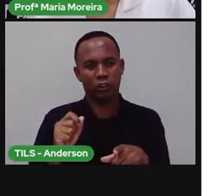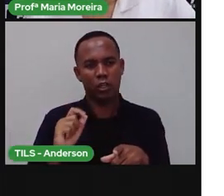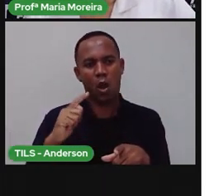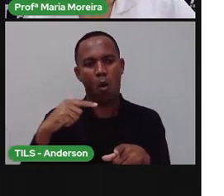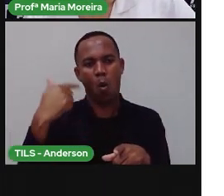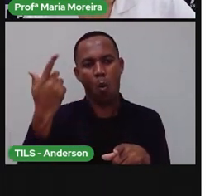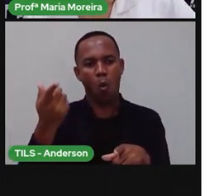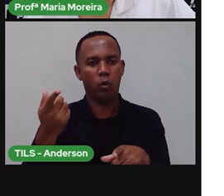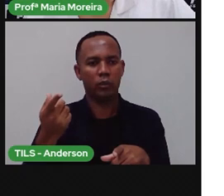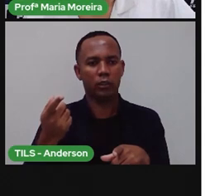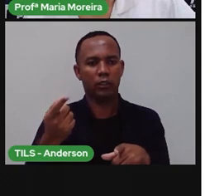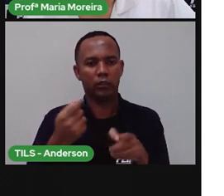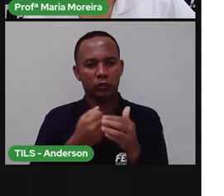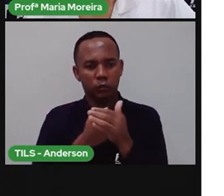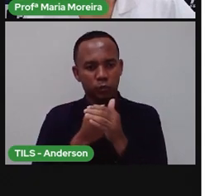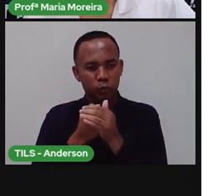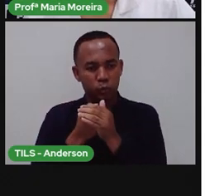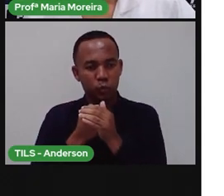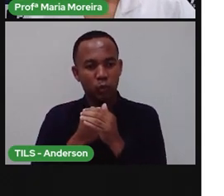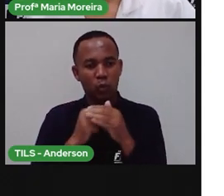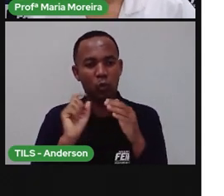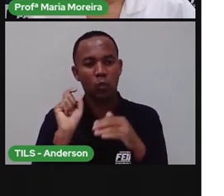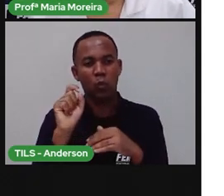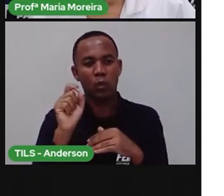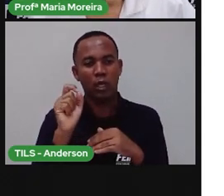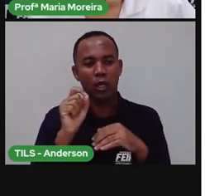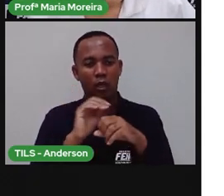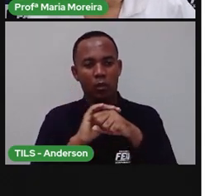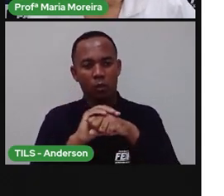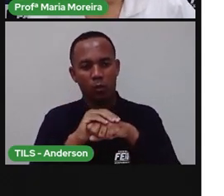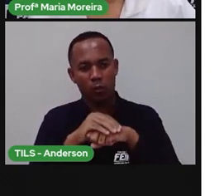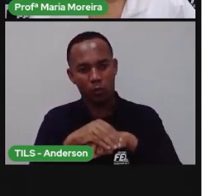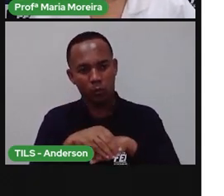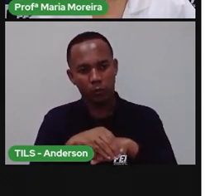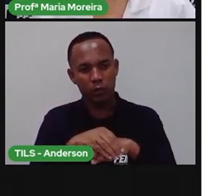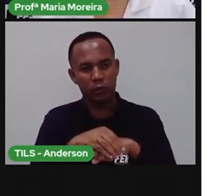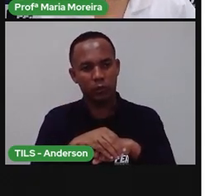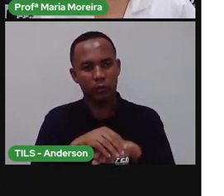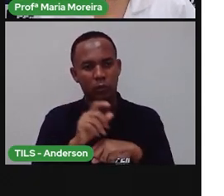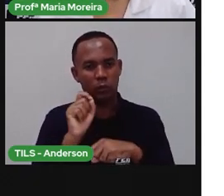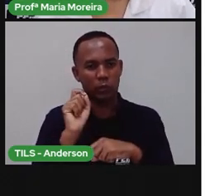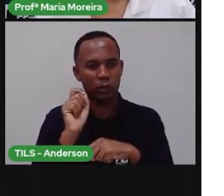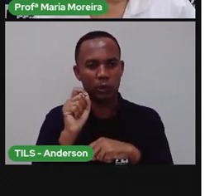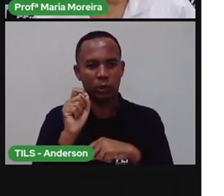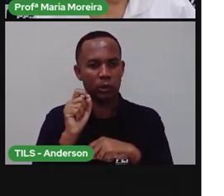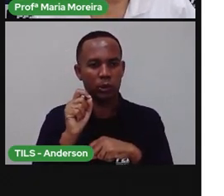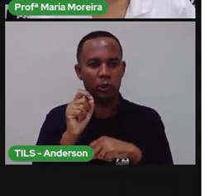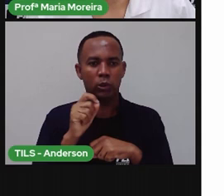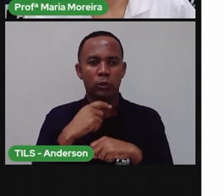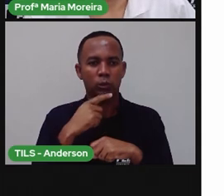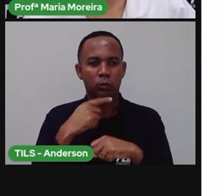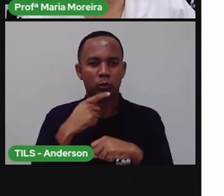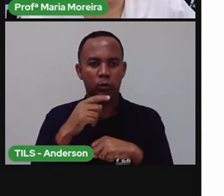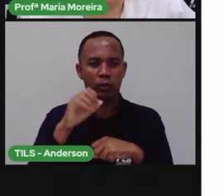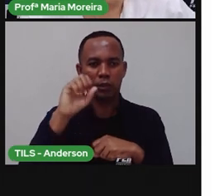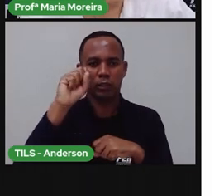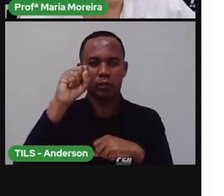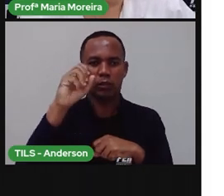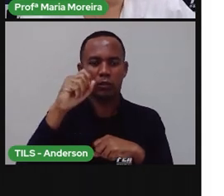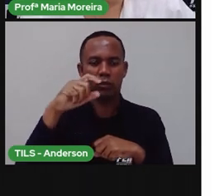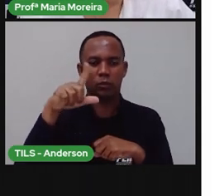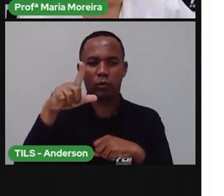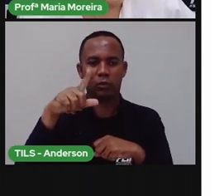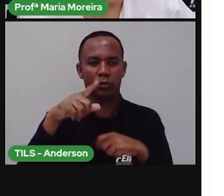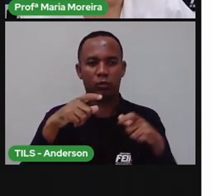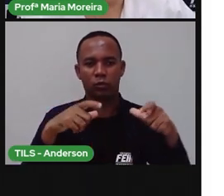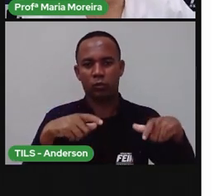outra parte que fica lá escondidinha, ela vai ser o quê? Noite. Porque o sol não tem como iluminar os dois lados. É como se fosse o lugar